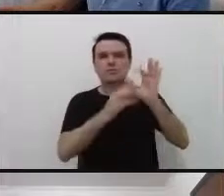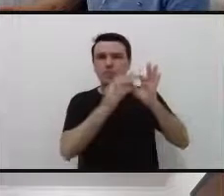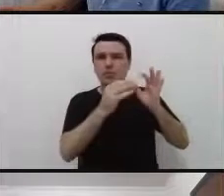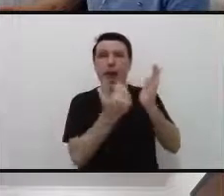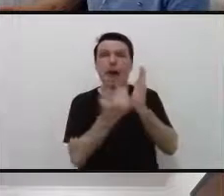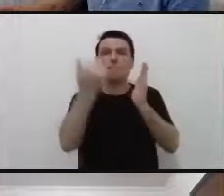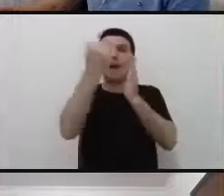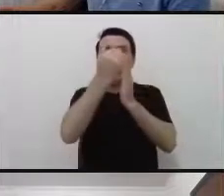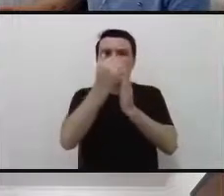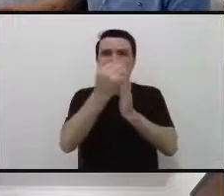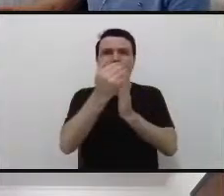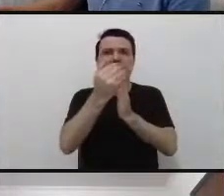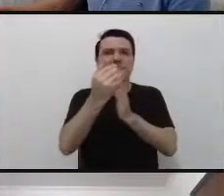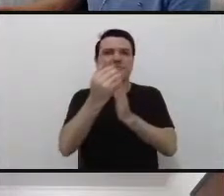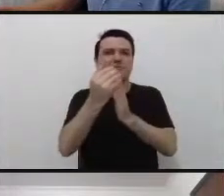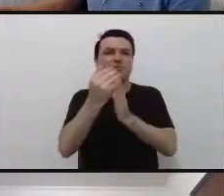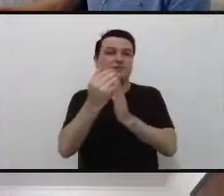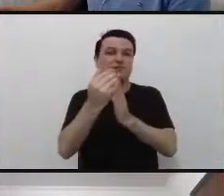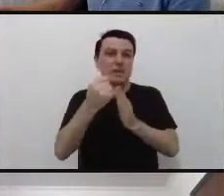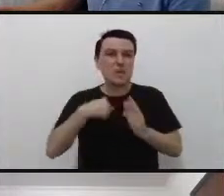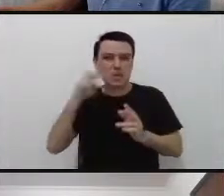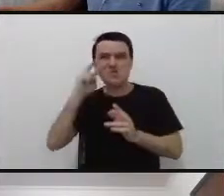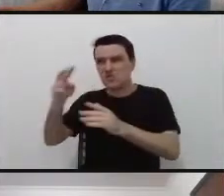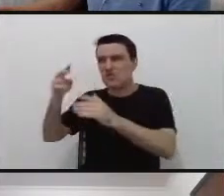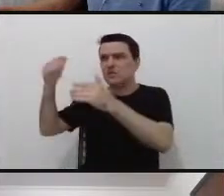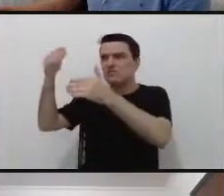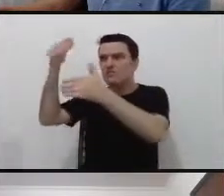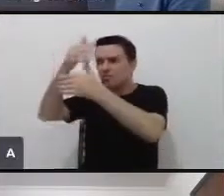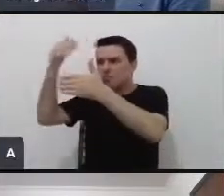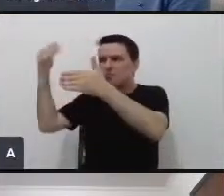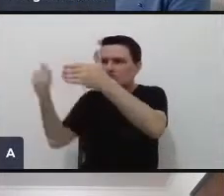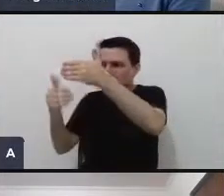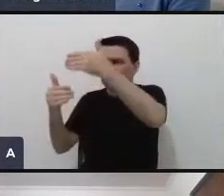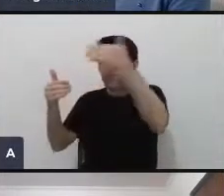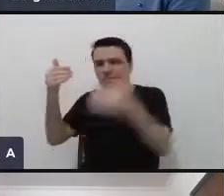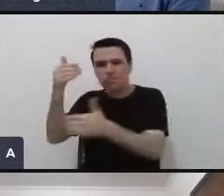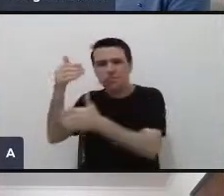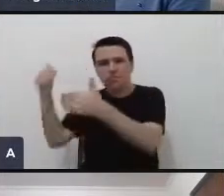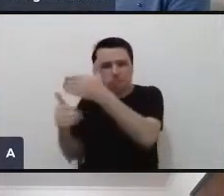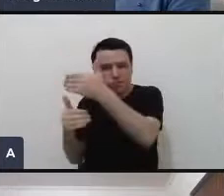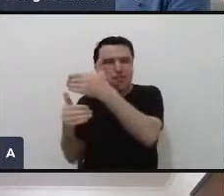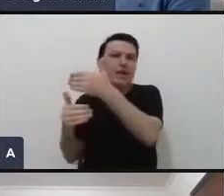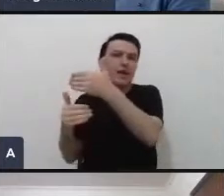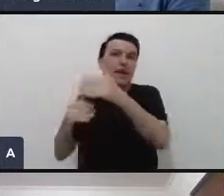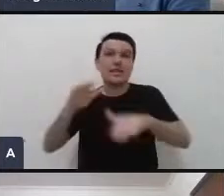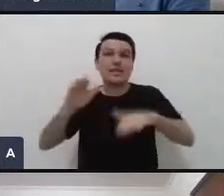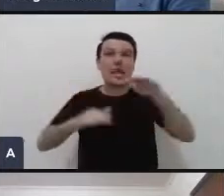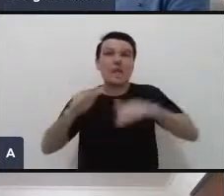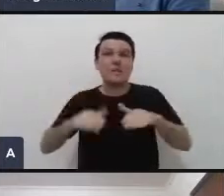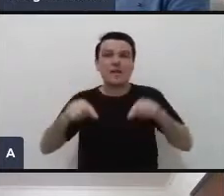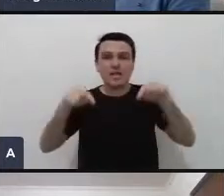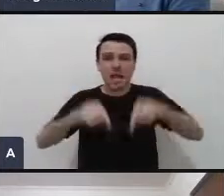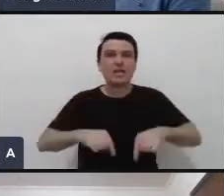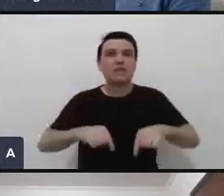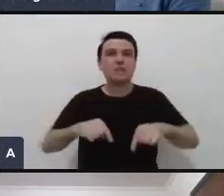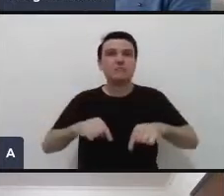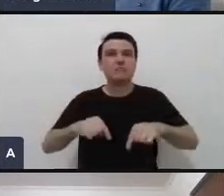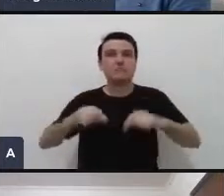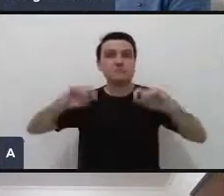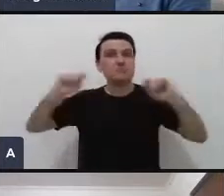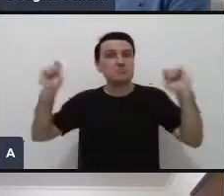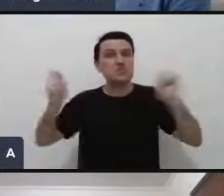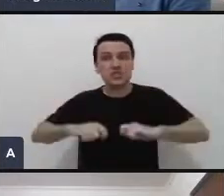e de repente dessa palestra sua de repente sai 4, 5, 6 palestras em